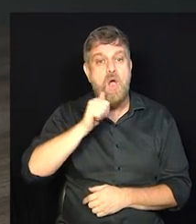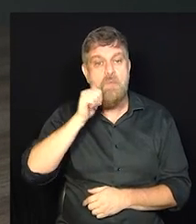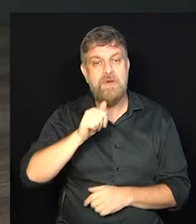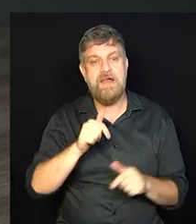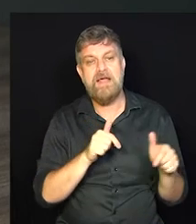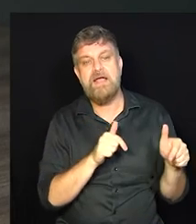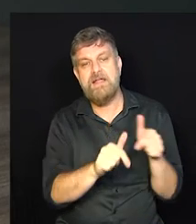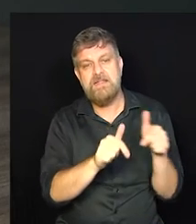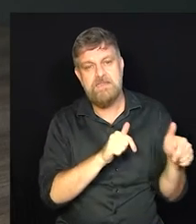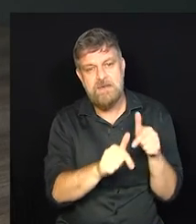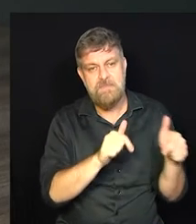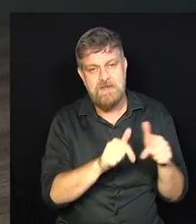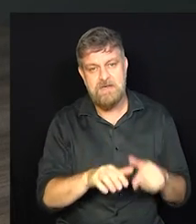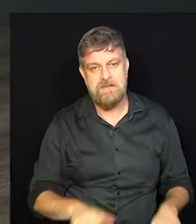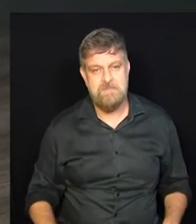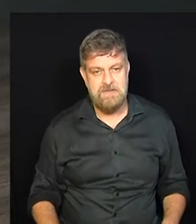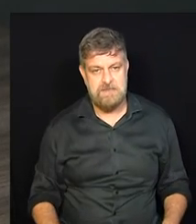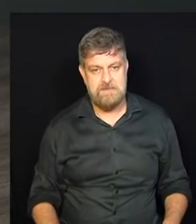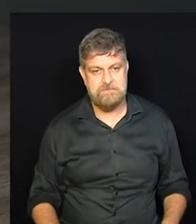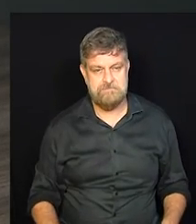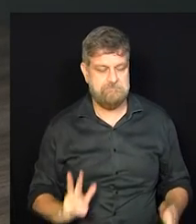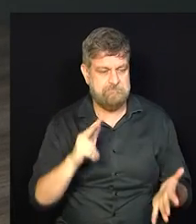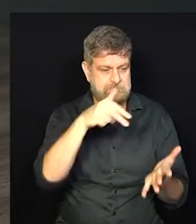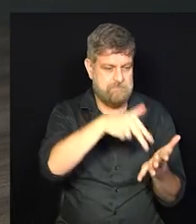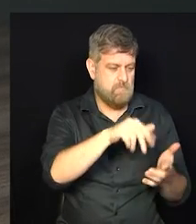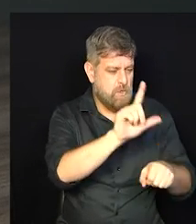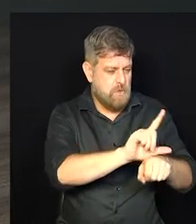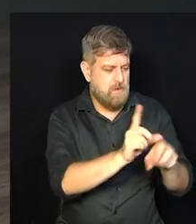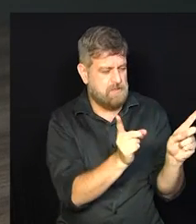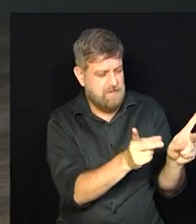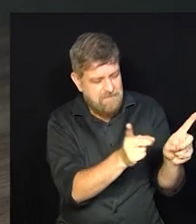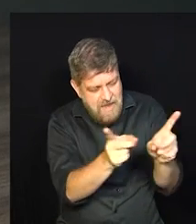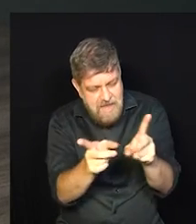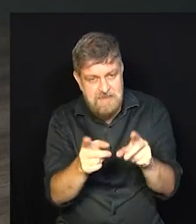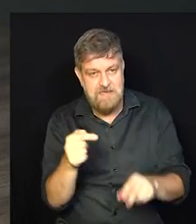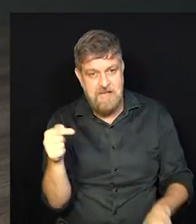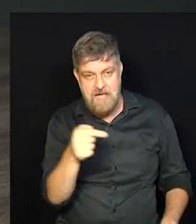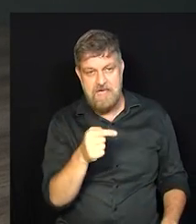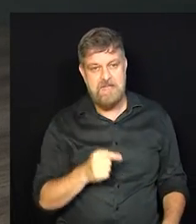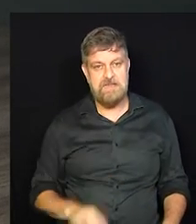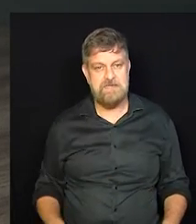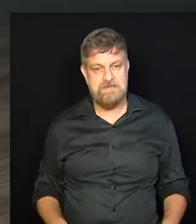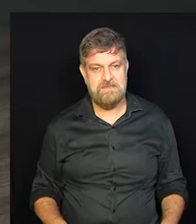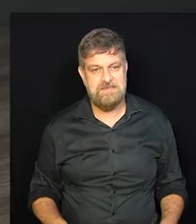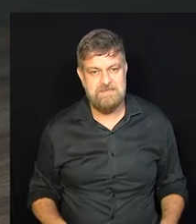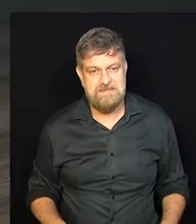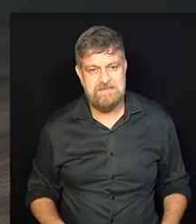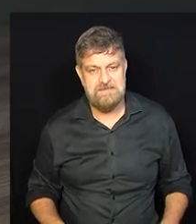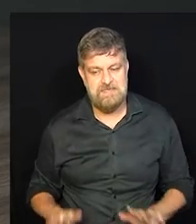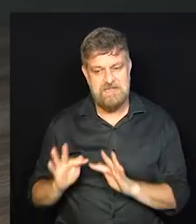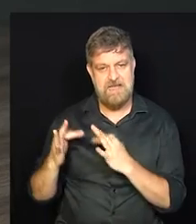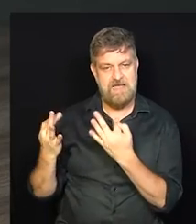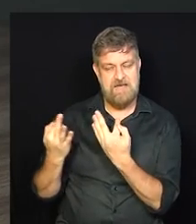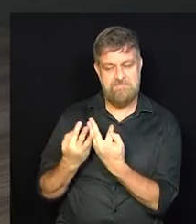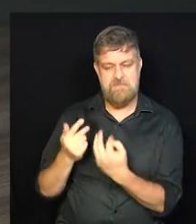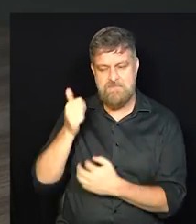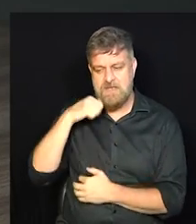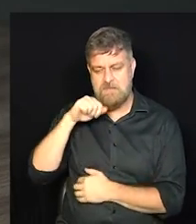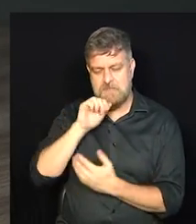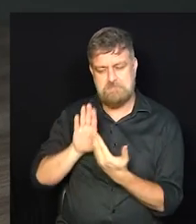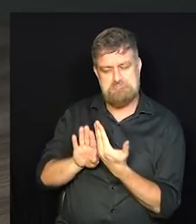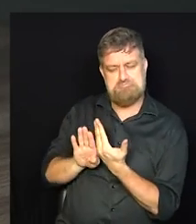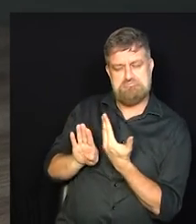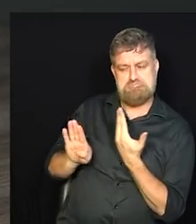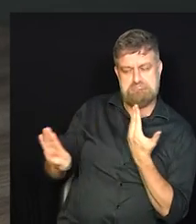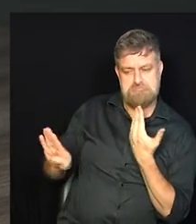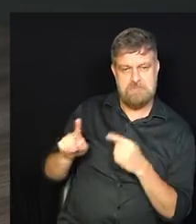trabalha no mercado corporativo, por exemplo, que ela deixa de lado essa parte de mãe,